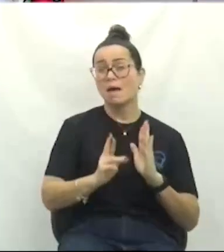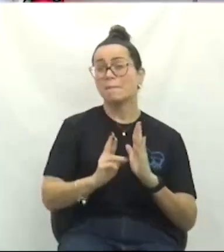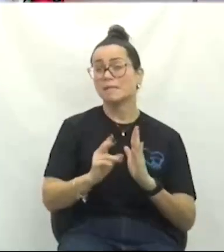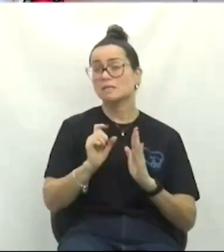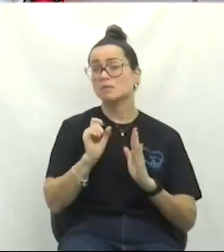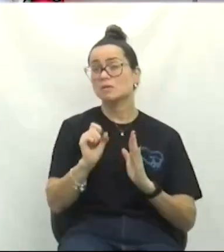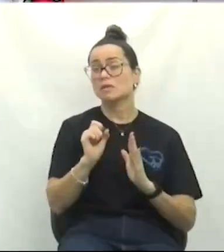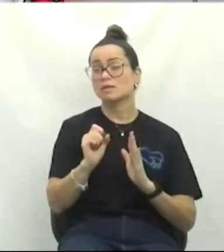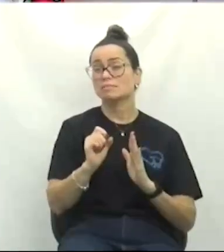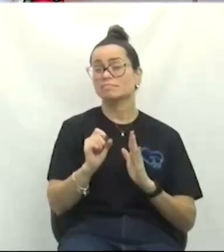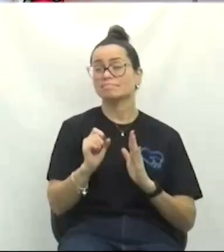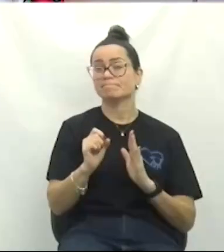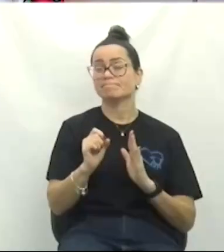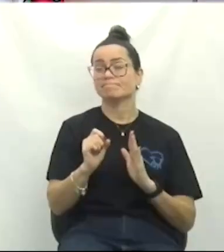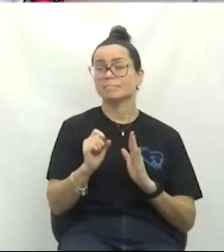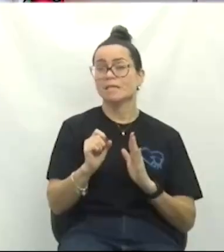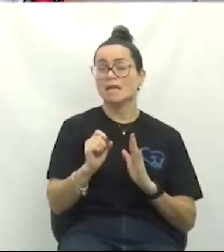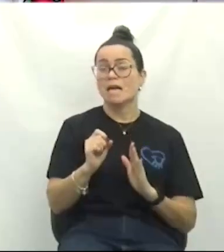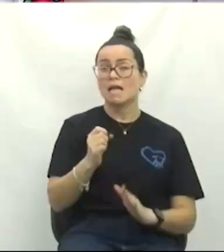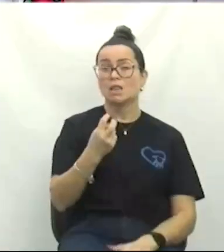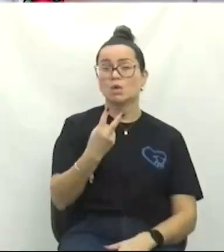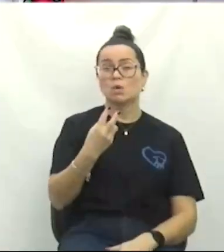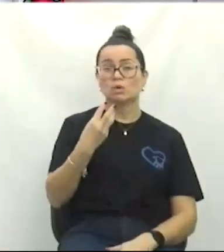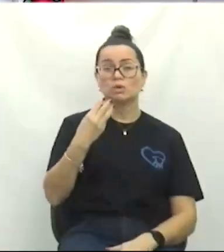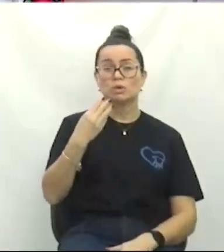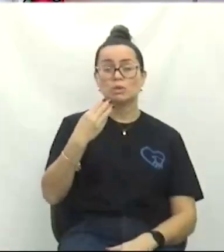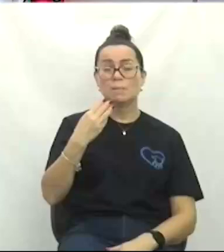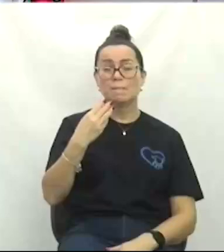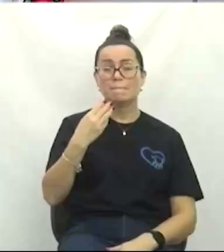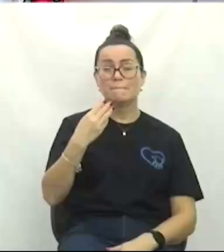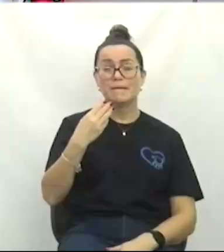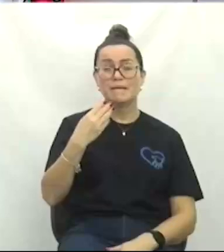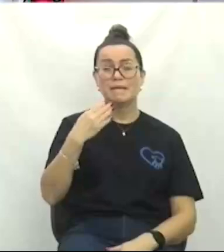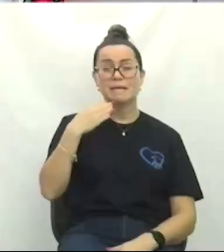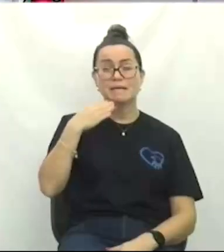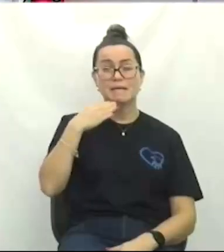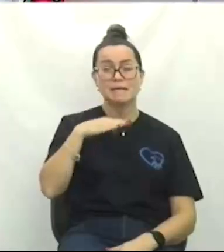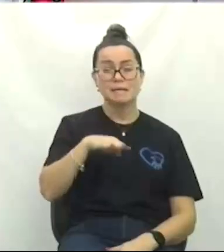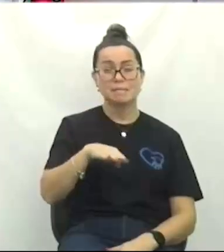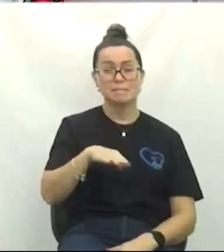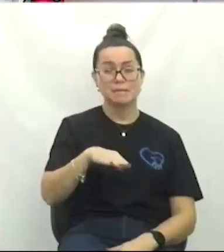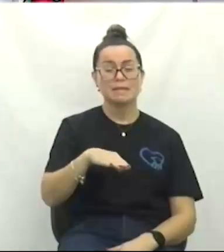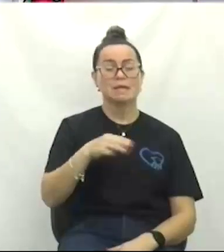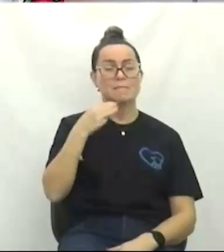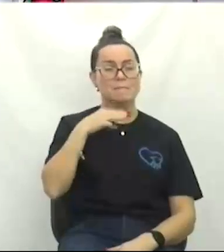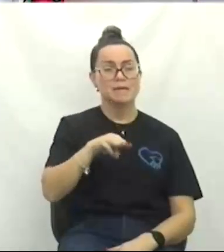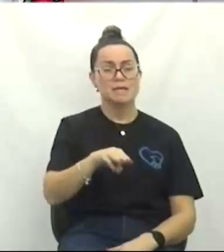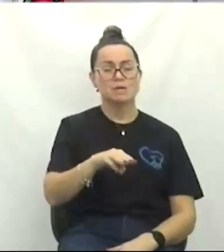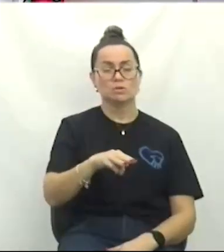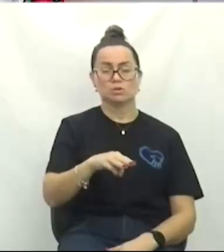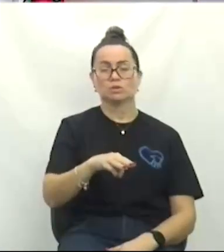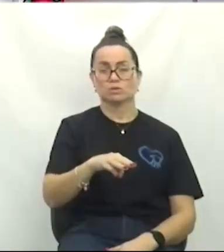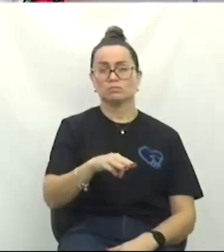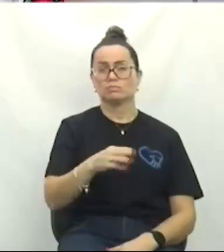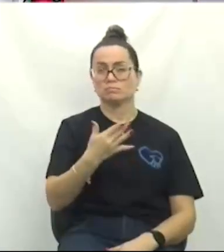Boa, que é 2,165 bilhões, 1,5 bilhão viria do BNDES.